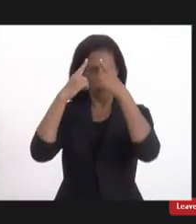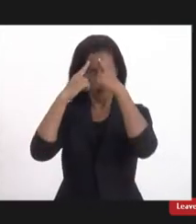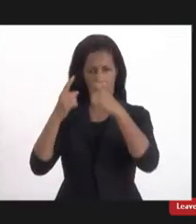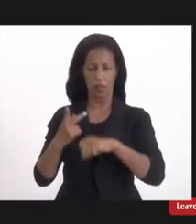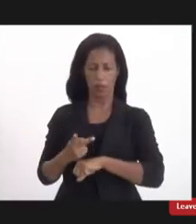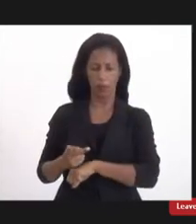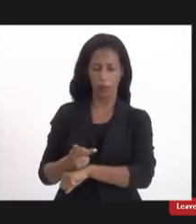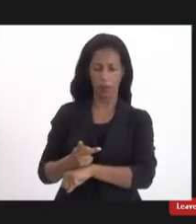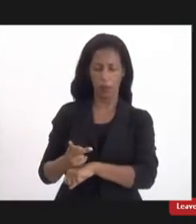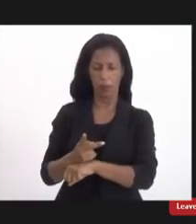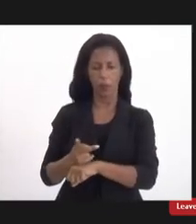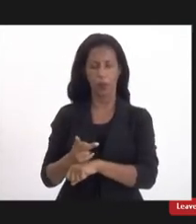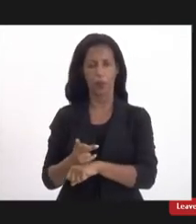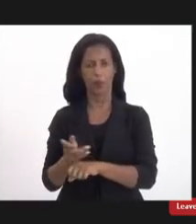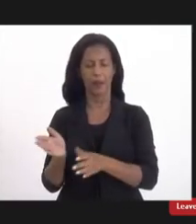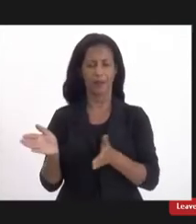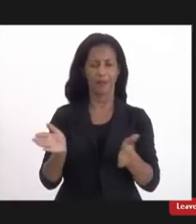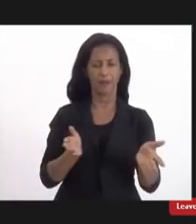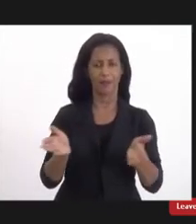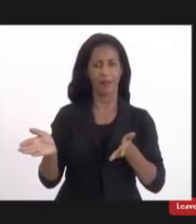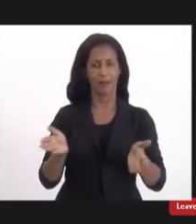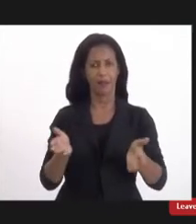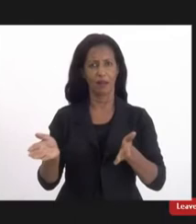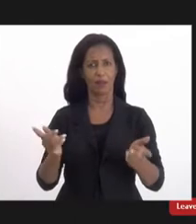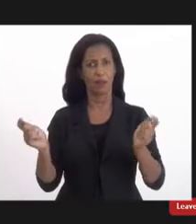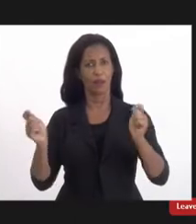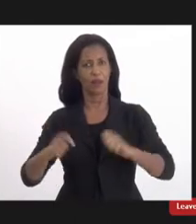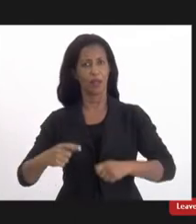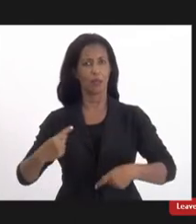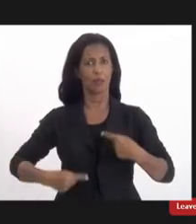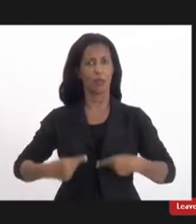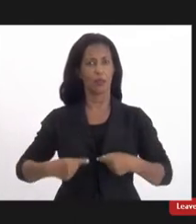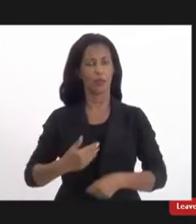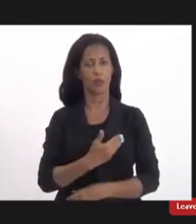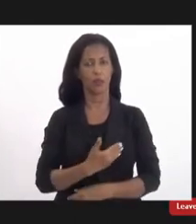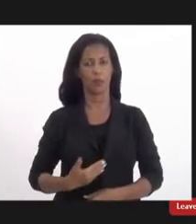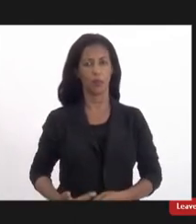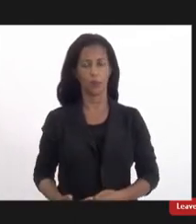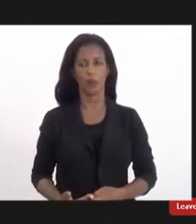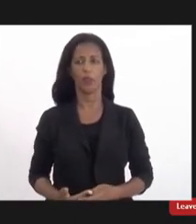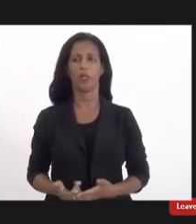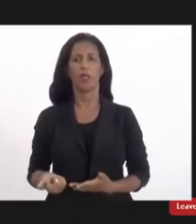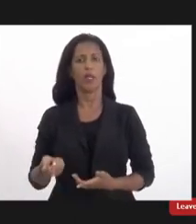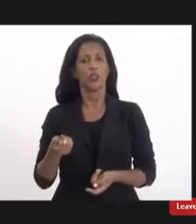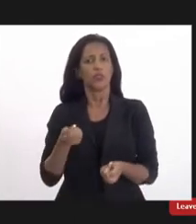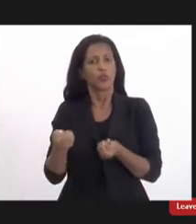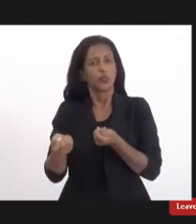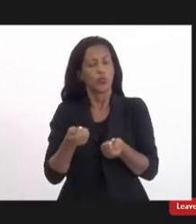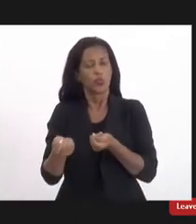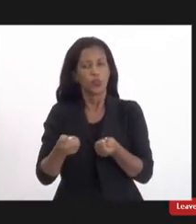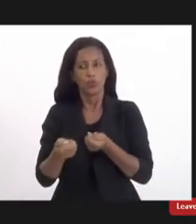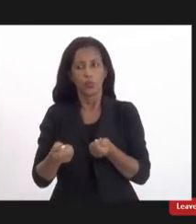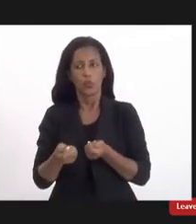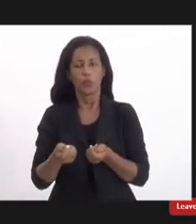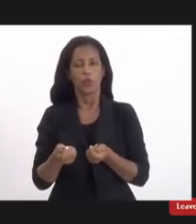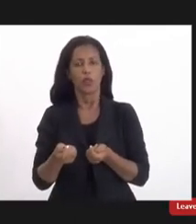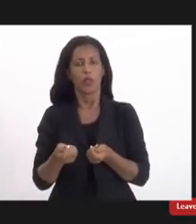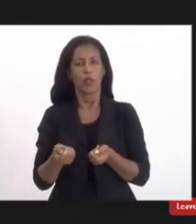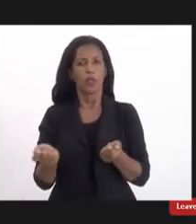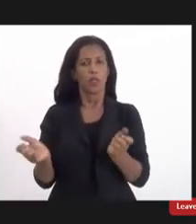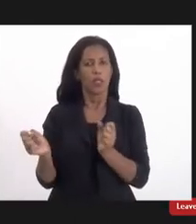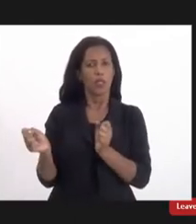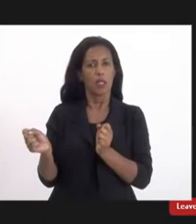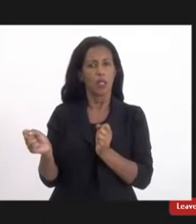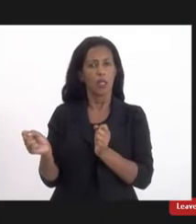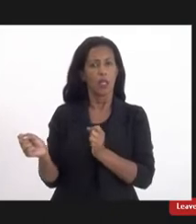alternativas que possibilitem políticas públicas de emancipação econômica que empoderem as